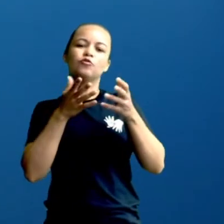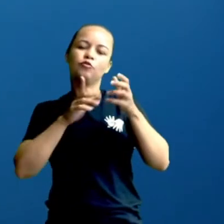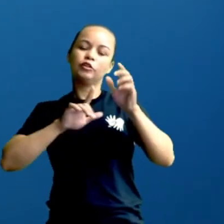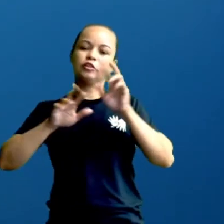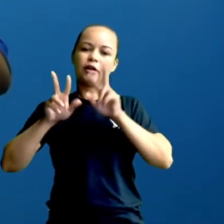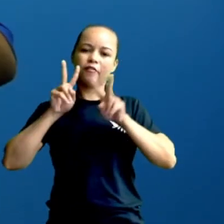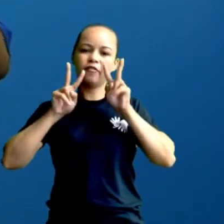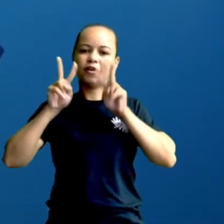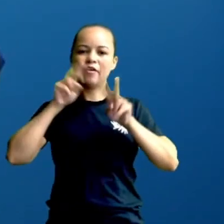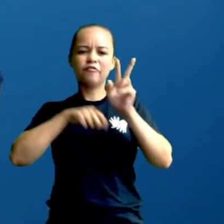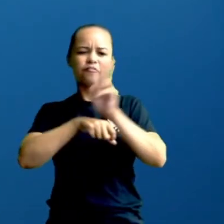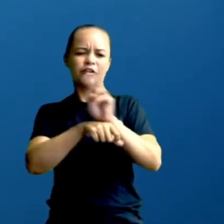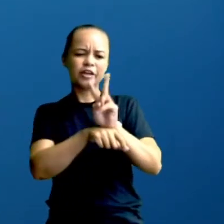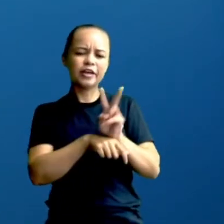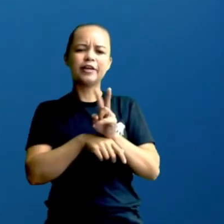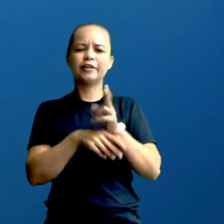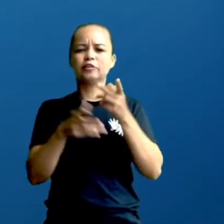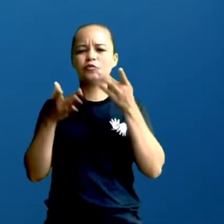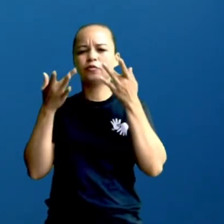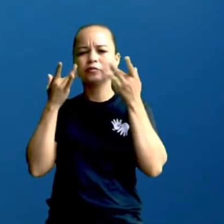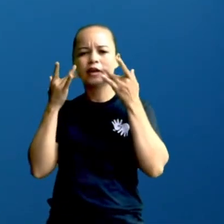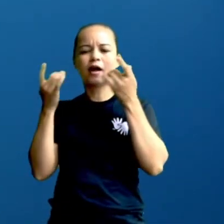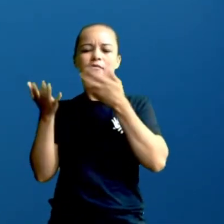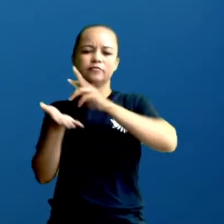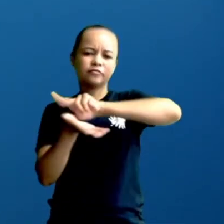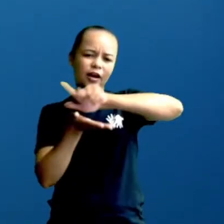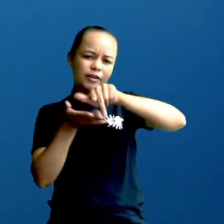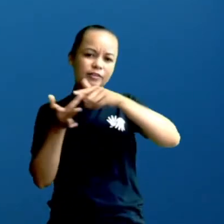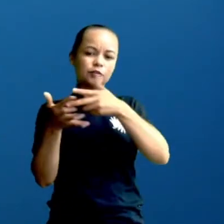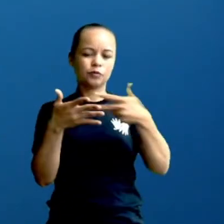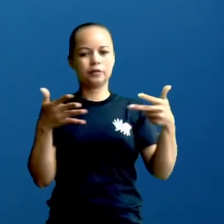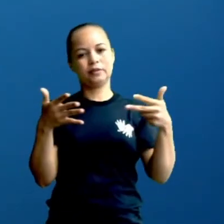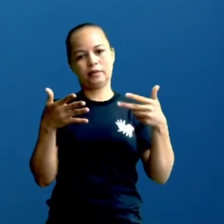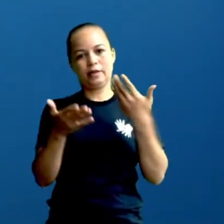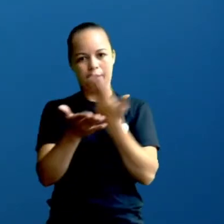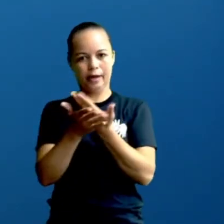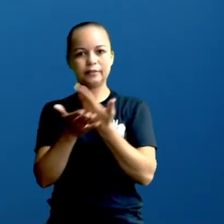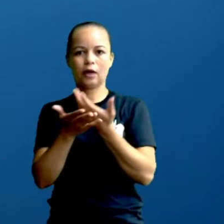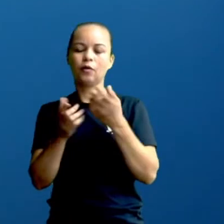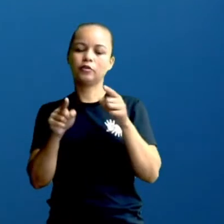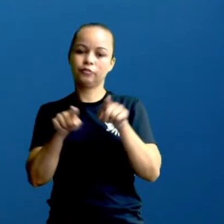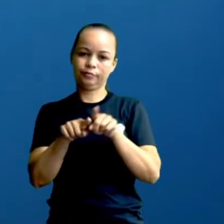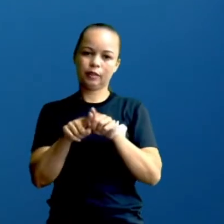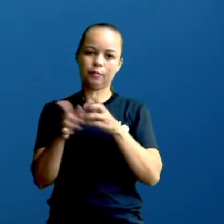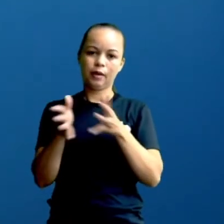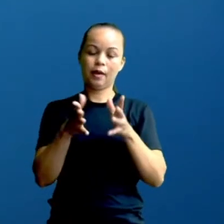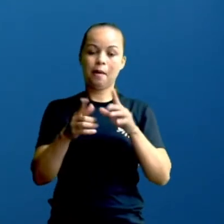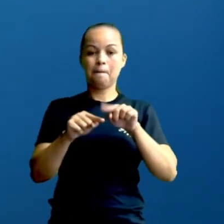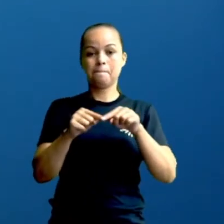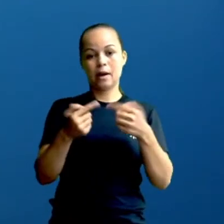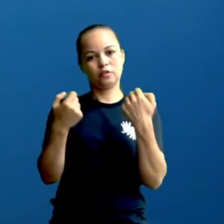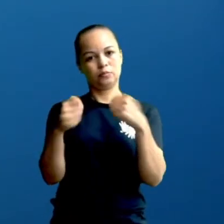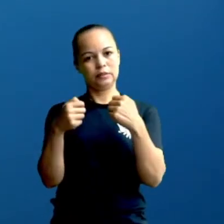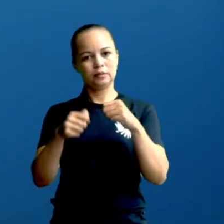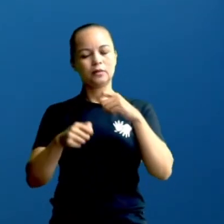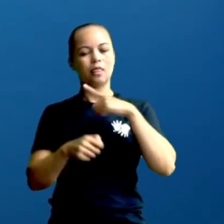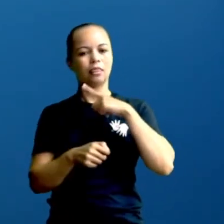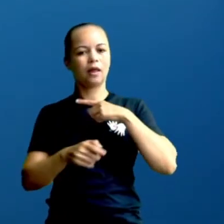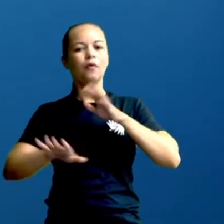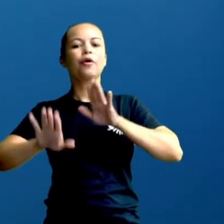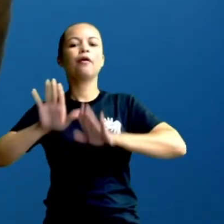pelos museus online, assistir shows, né, mas, e as aulas também, né, mas a gente tem que ter cuidado, né,